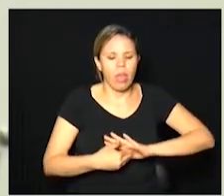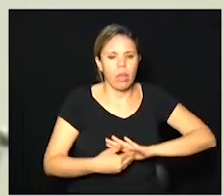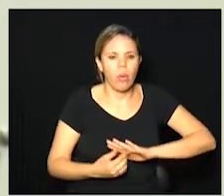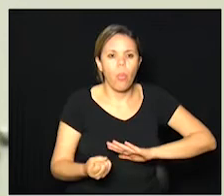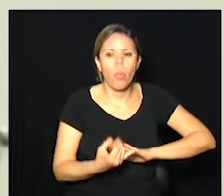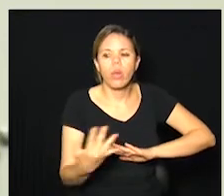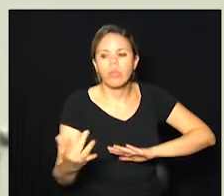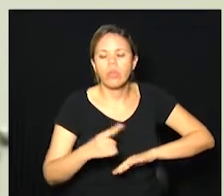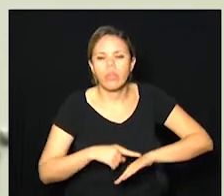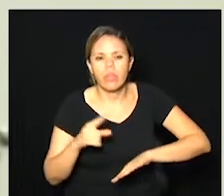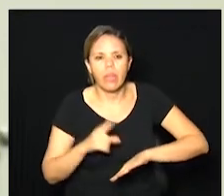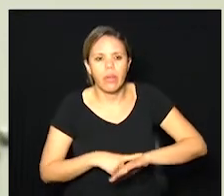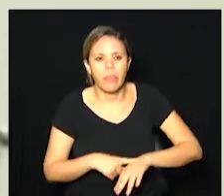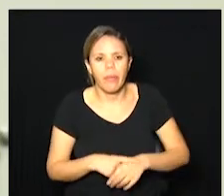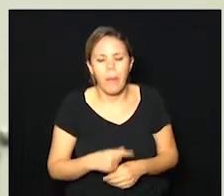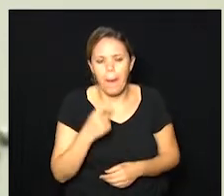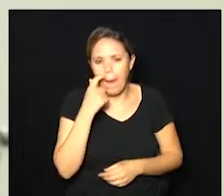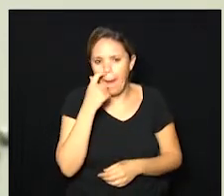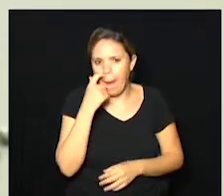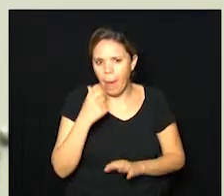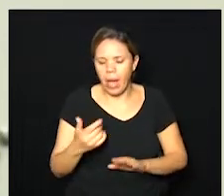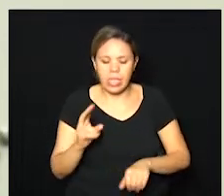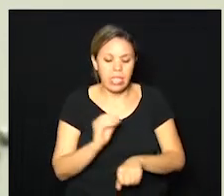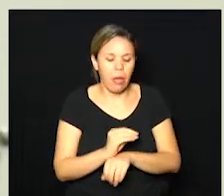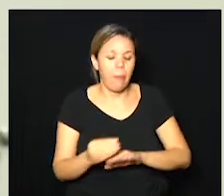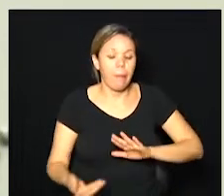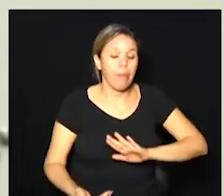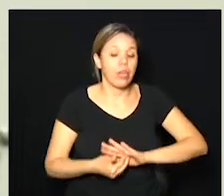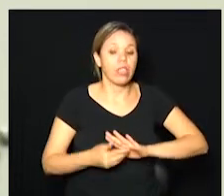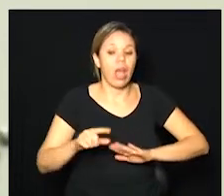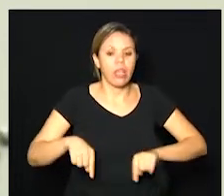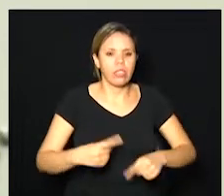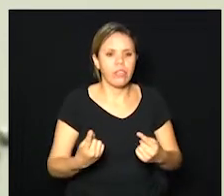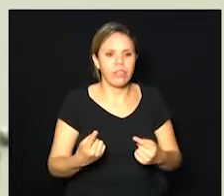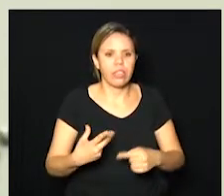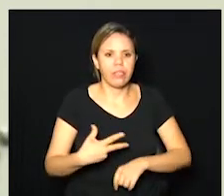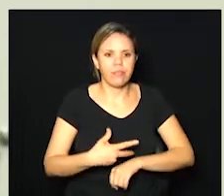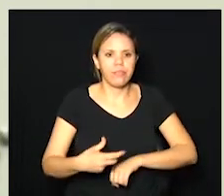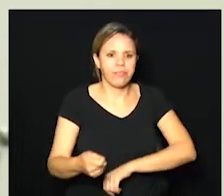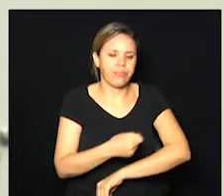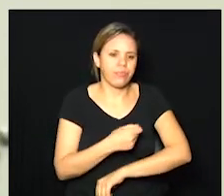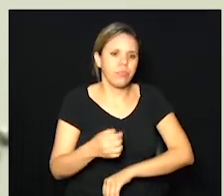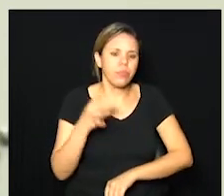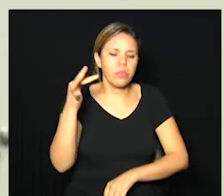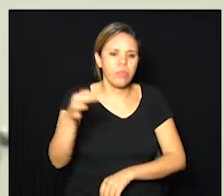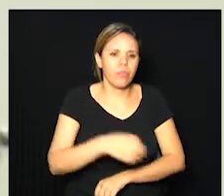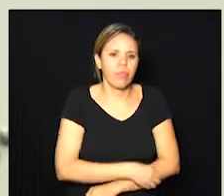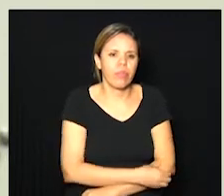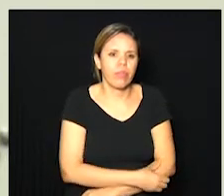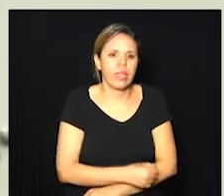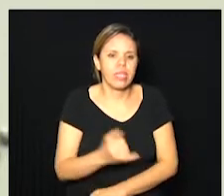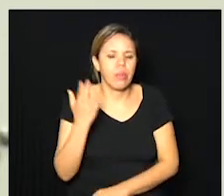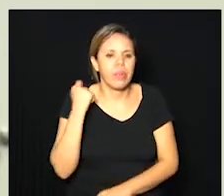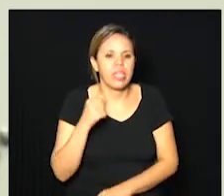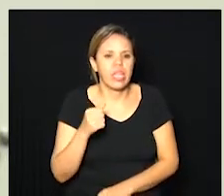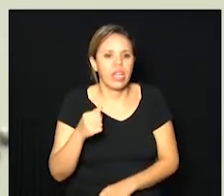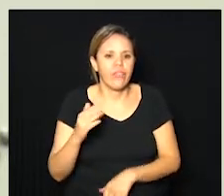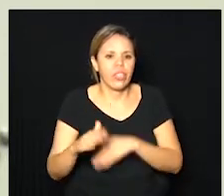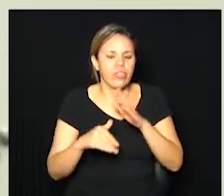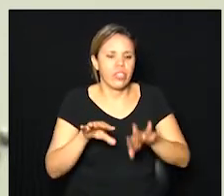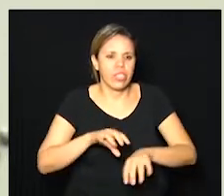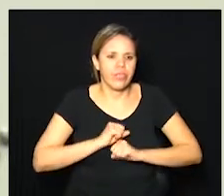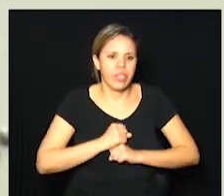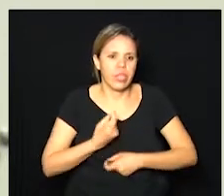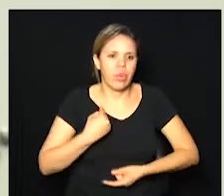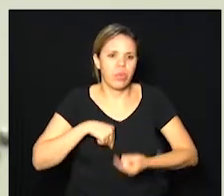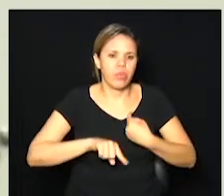desenvolve essa imunidade e talvez esse seja um grande desafio por exemplo para as vacinas no futuro saber se elas vão desenvolver imunidade